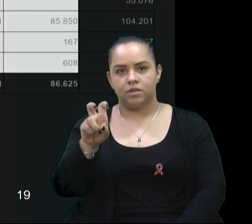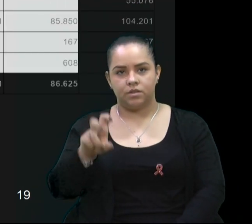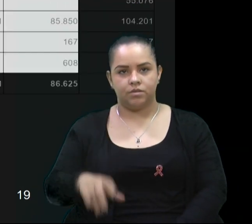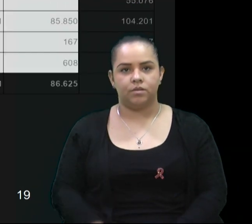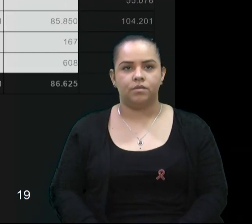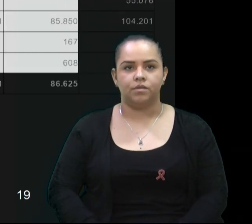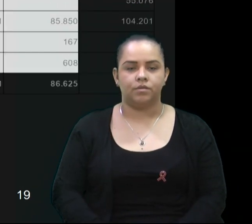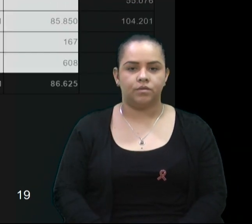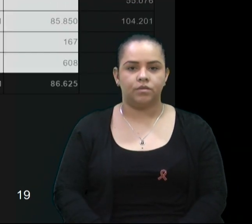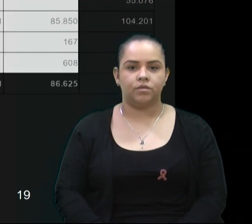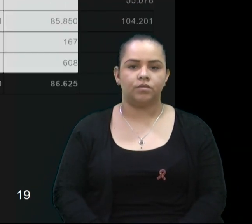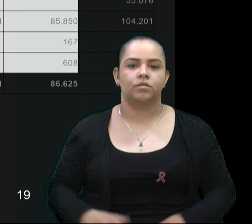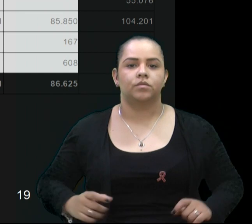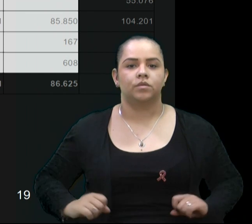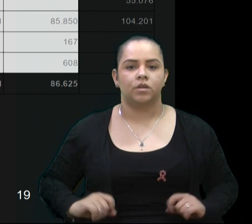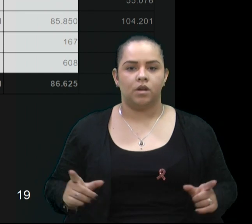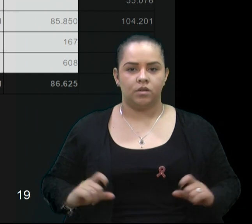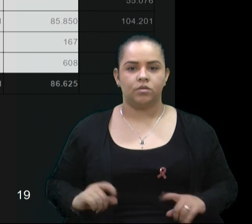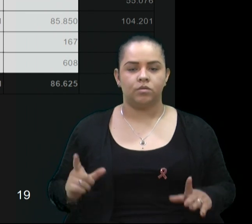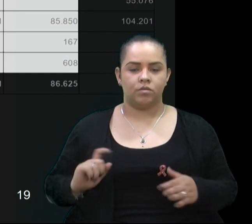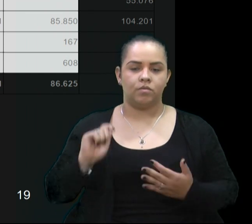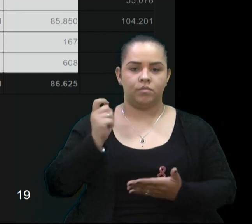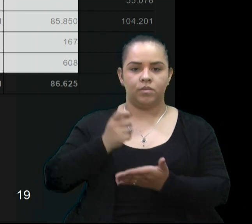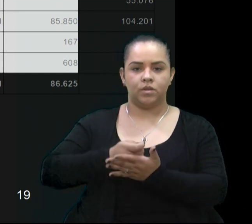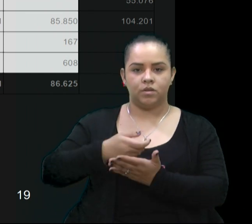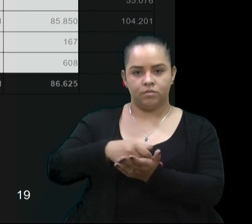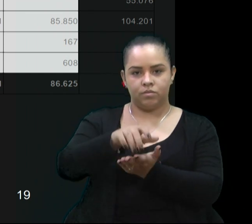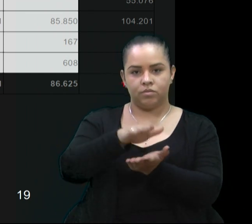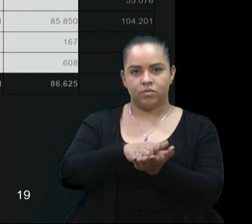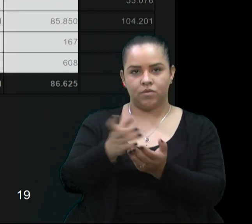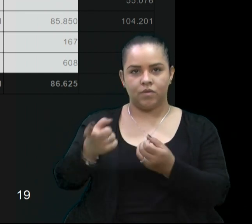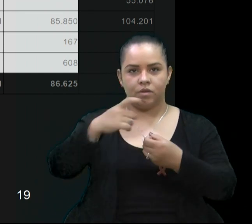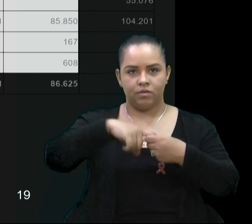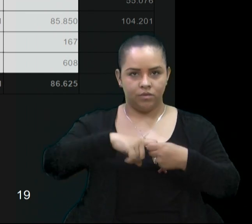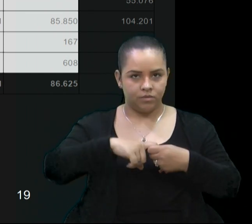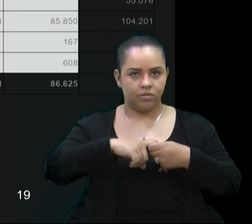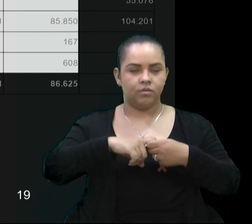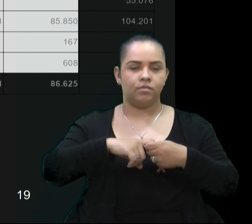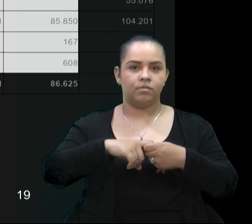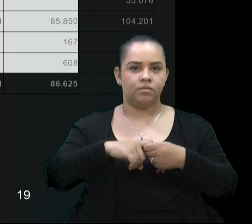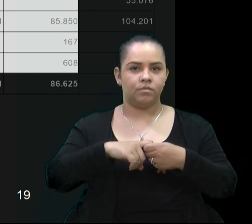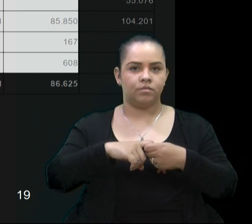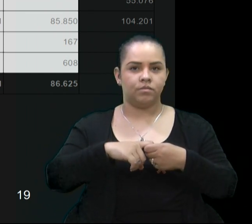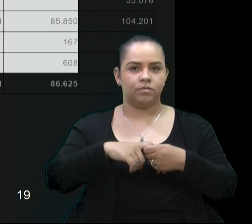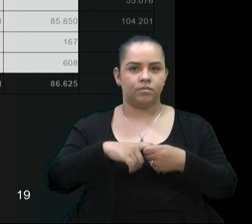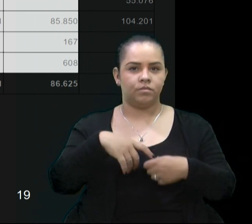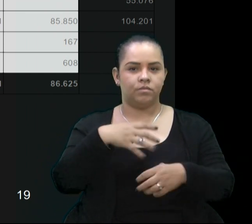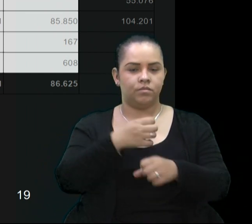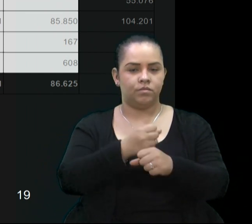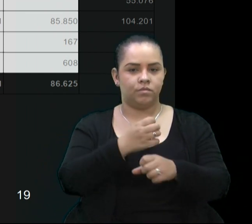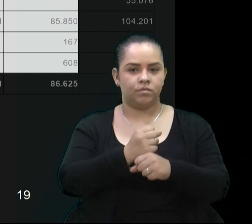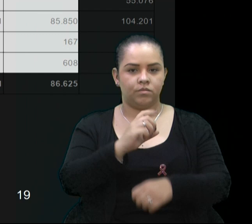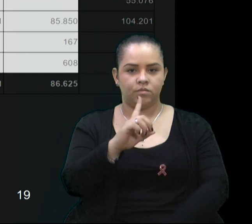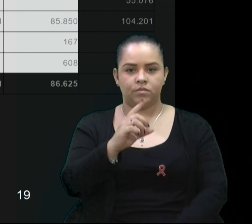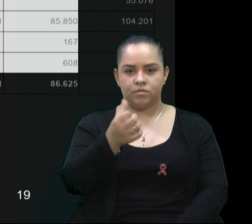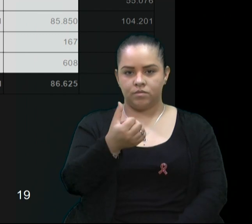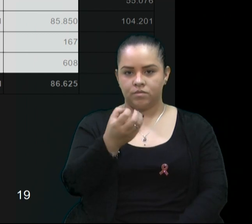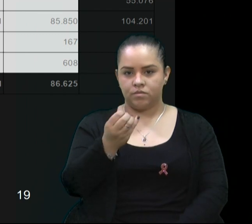despesas com indenizações e restituições, foram gastos R 160